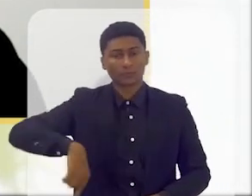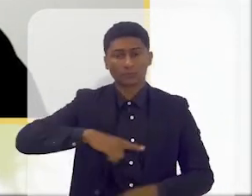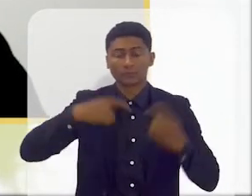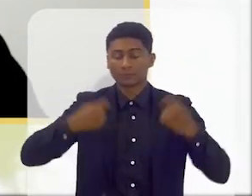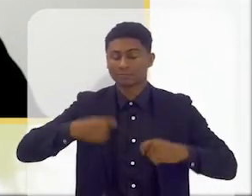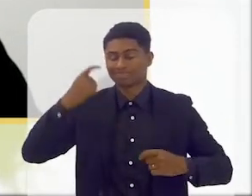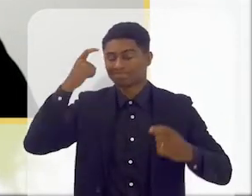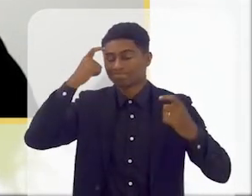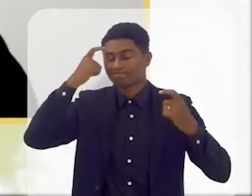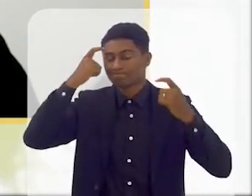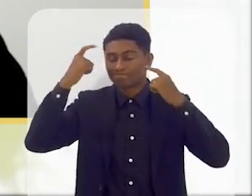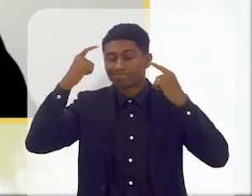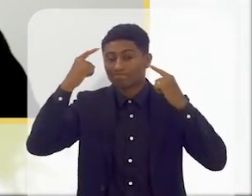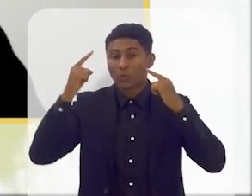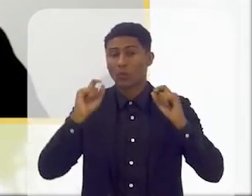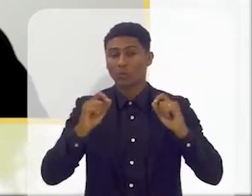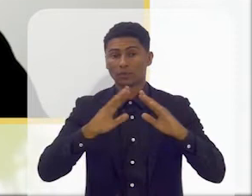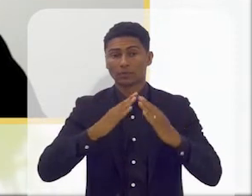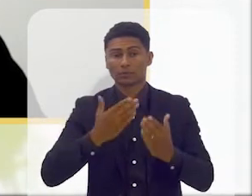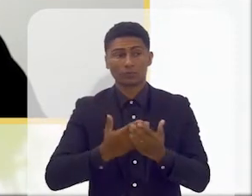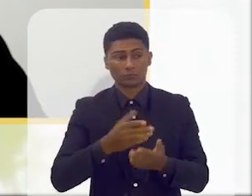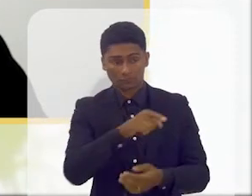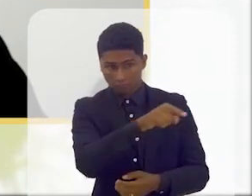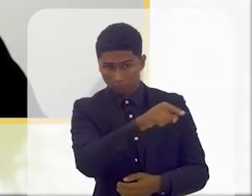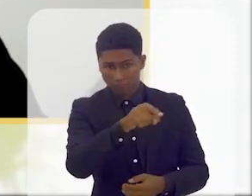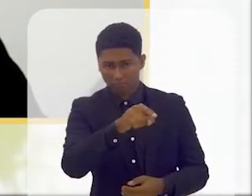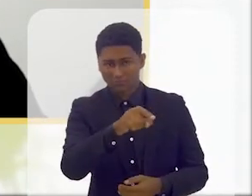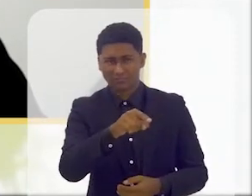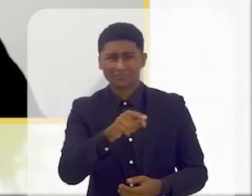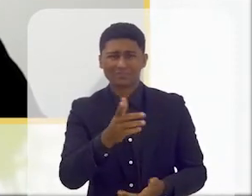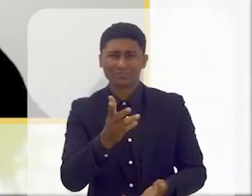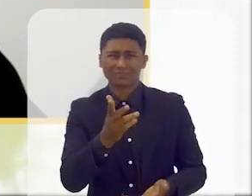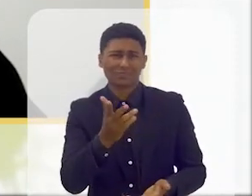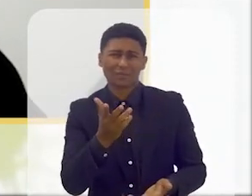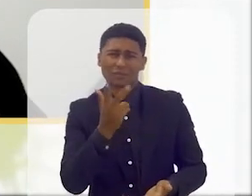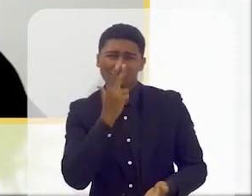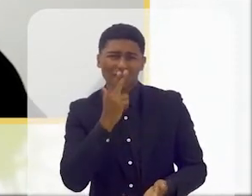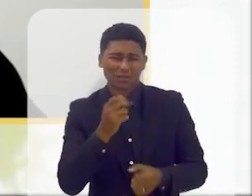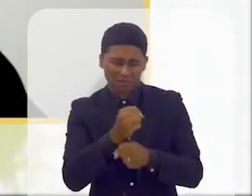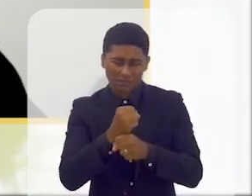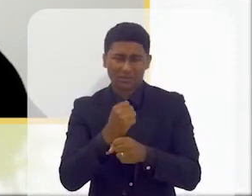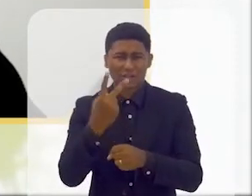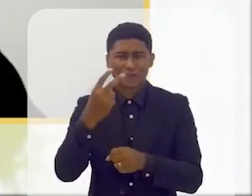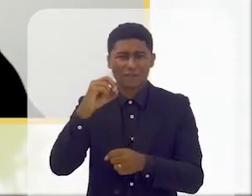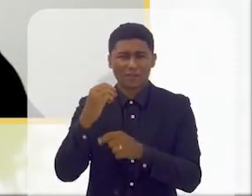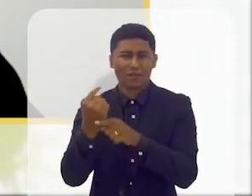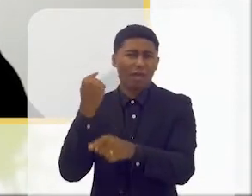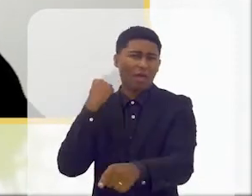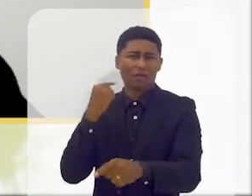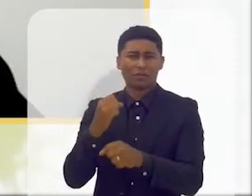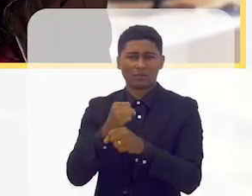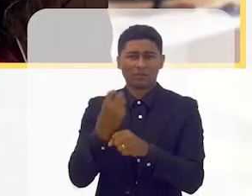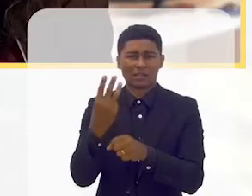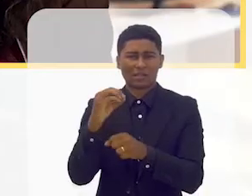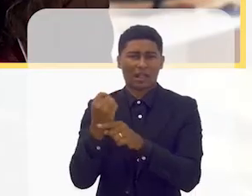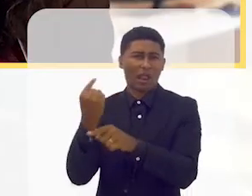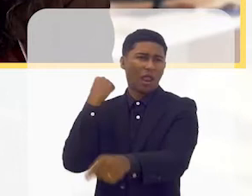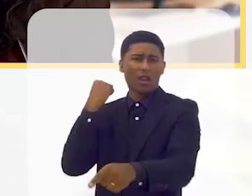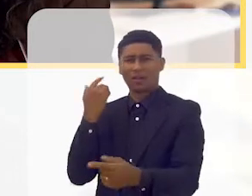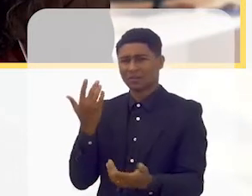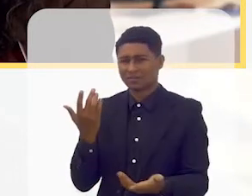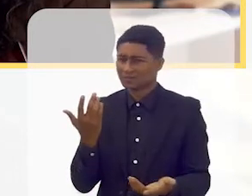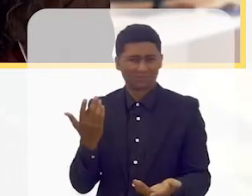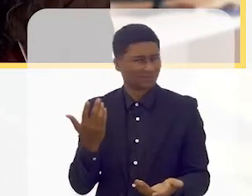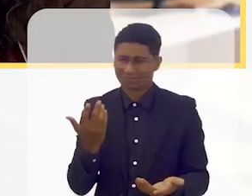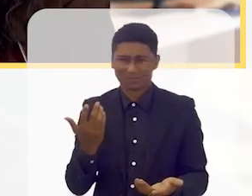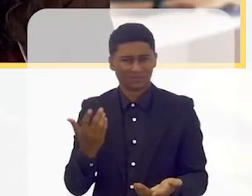pensar numa escola, a escola não é mais a escola de há 20 ou 30 anos em que estávamos todos em fila.